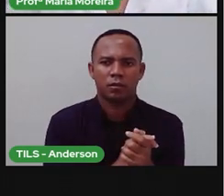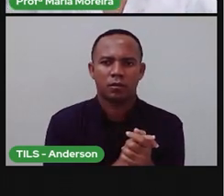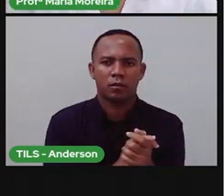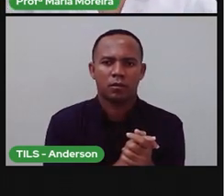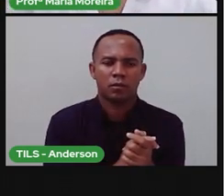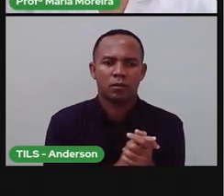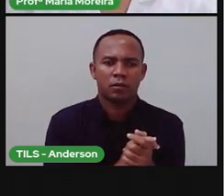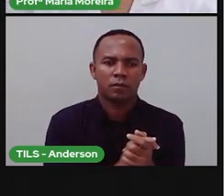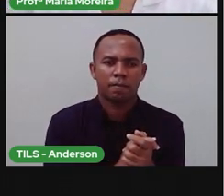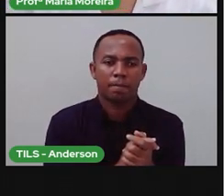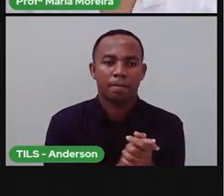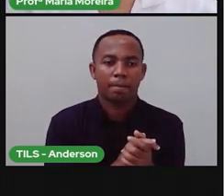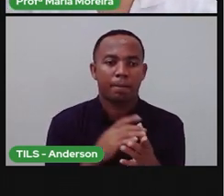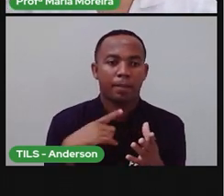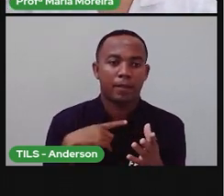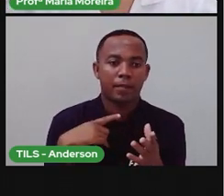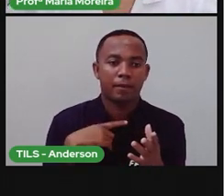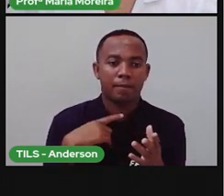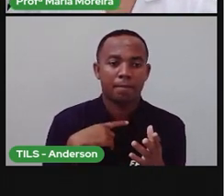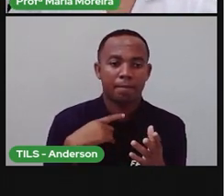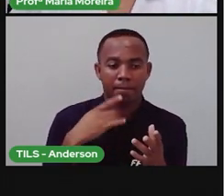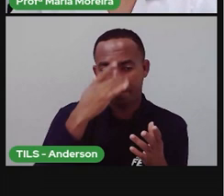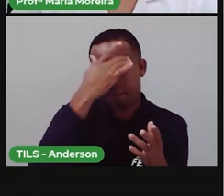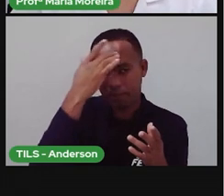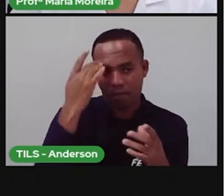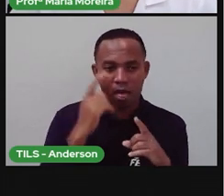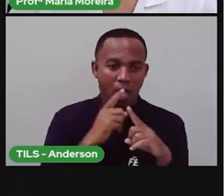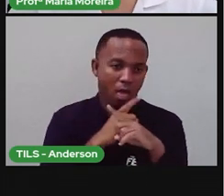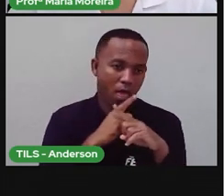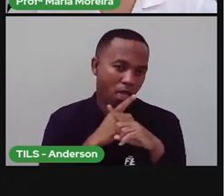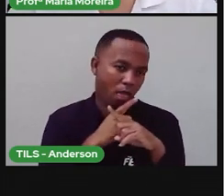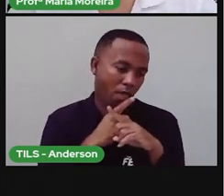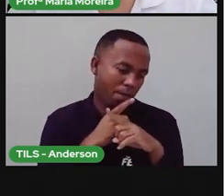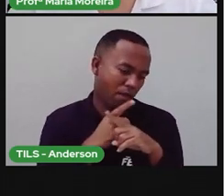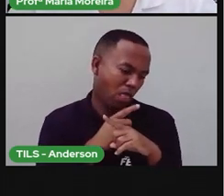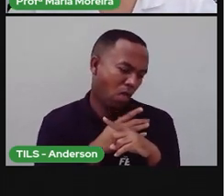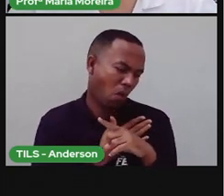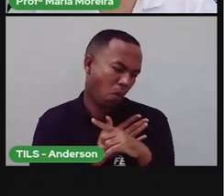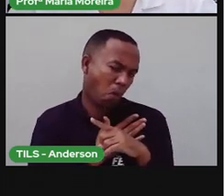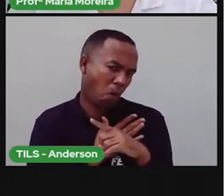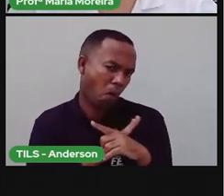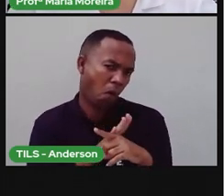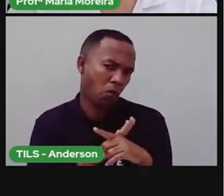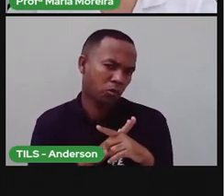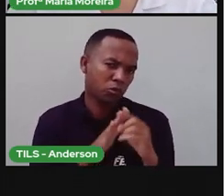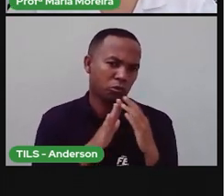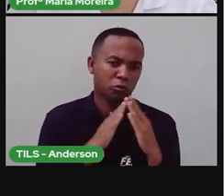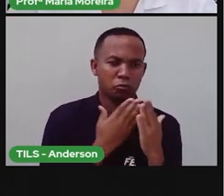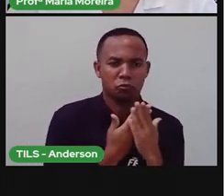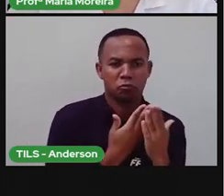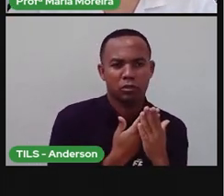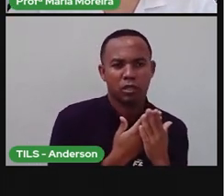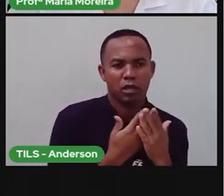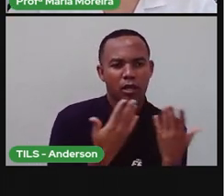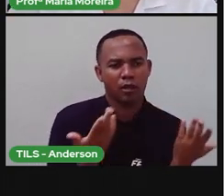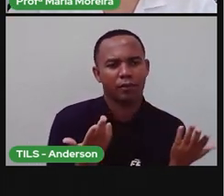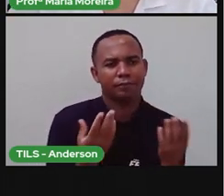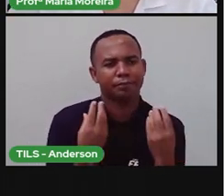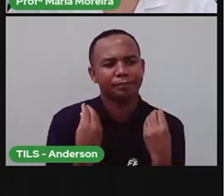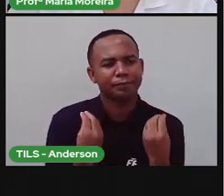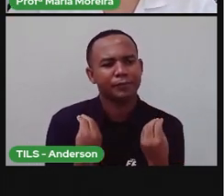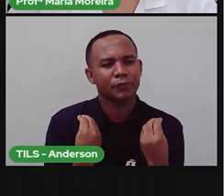que tem gente que ainda está reclamando e dizendo assim, ah, eu não gosto de estudar. Mas, gente,